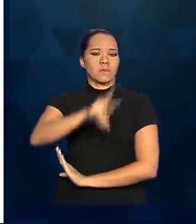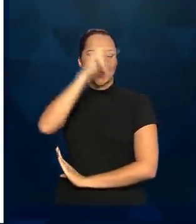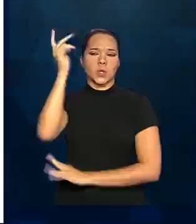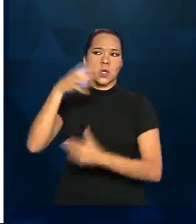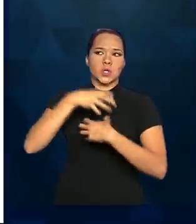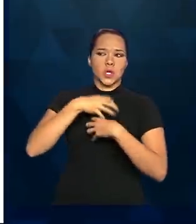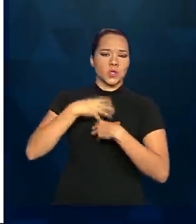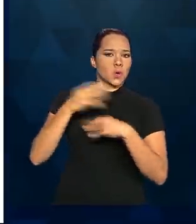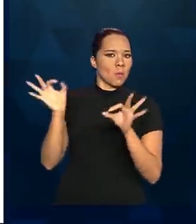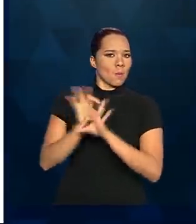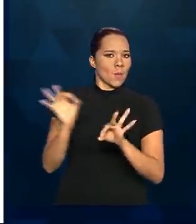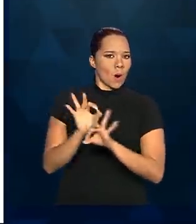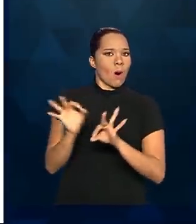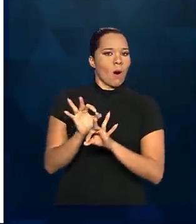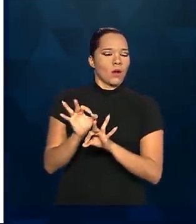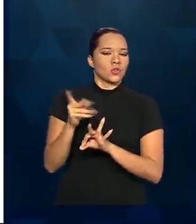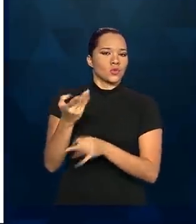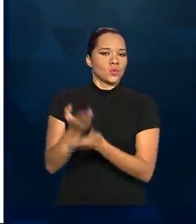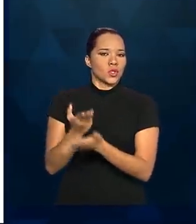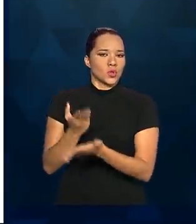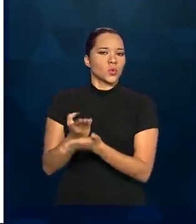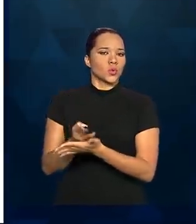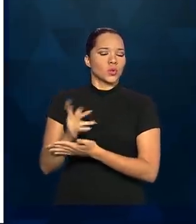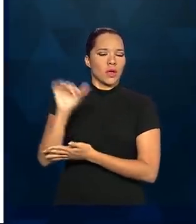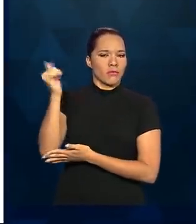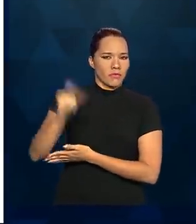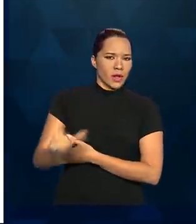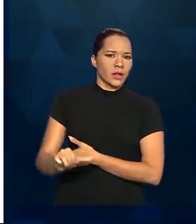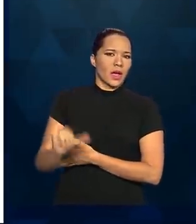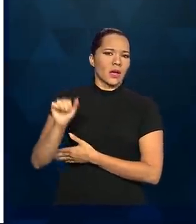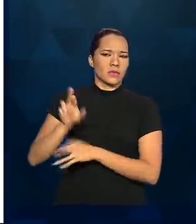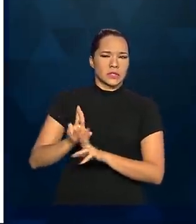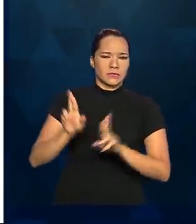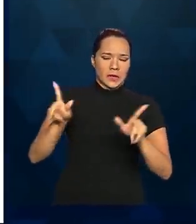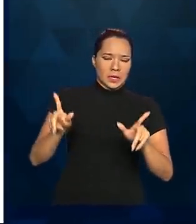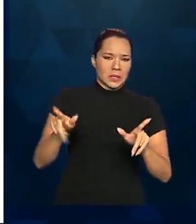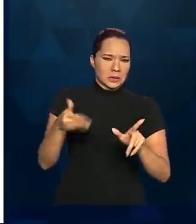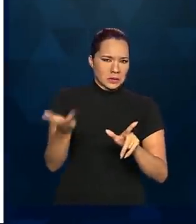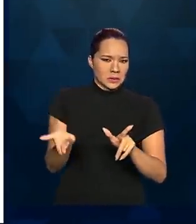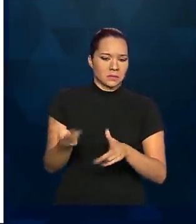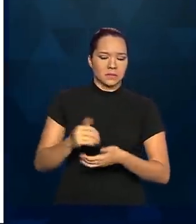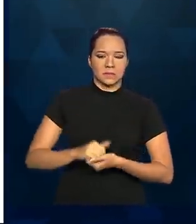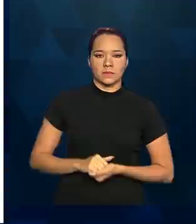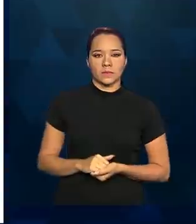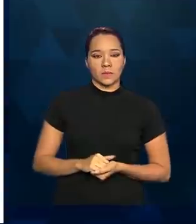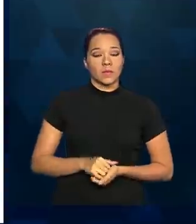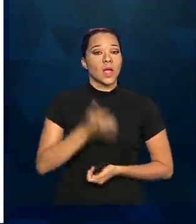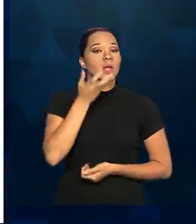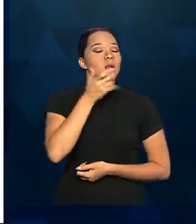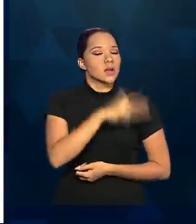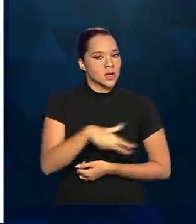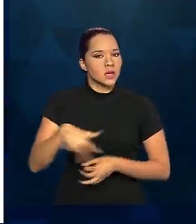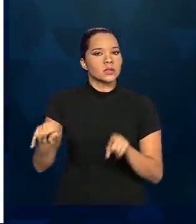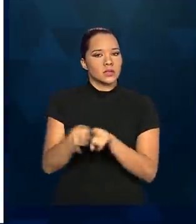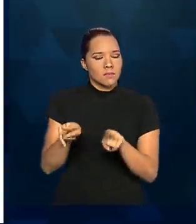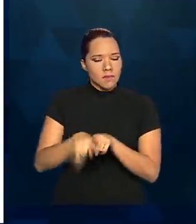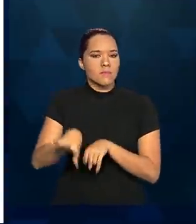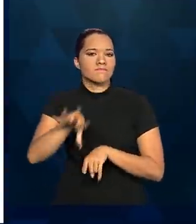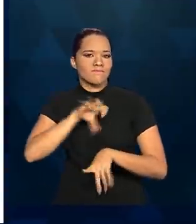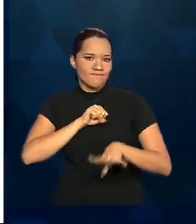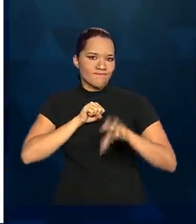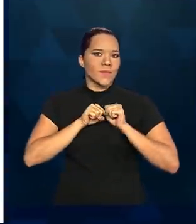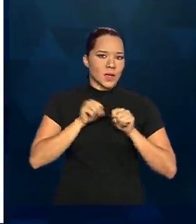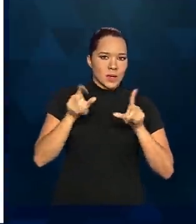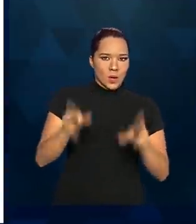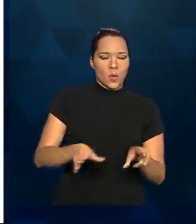assintomáticos, baseado num estudo na literatura que avaliava algo diferente disso. As crianças também são infectadas, tanto